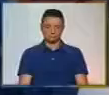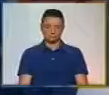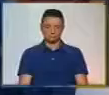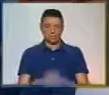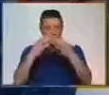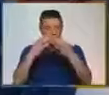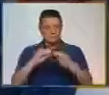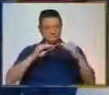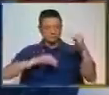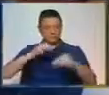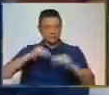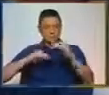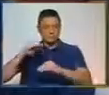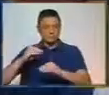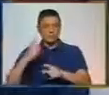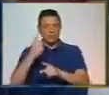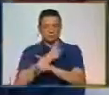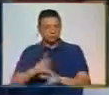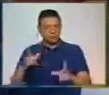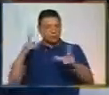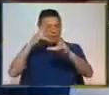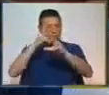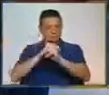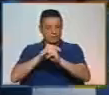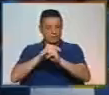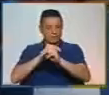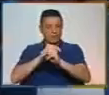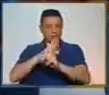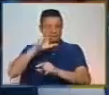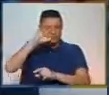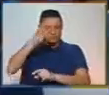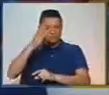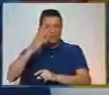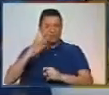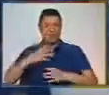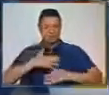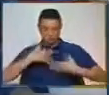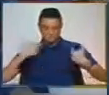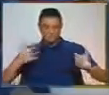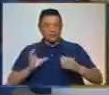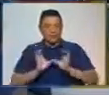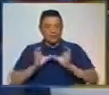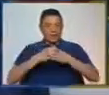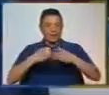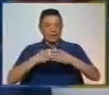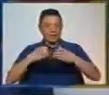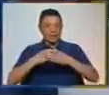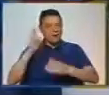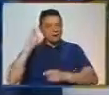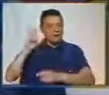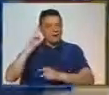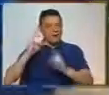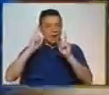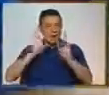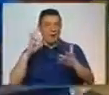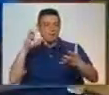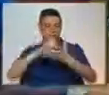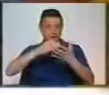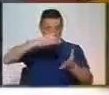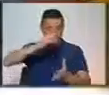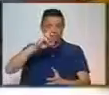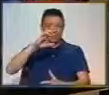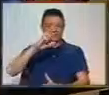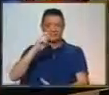Rigor, flexibilidade, inovação, rentabilidade e espírito de equipa são os valores identitários da marca